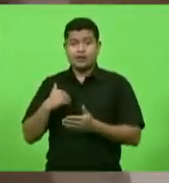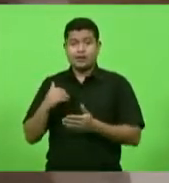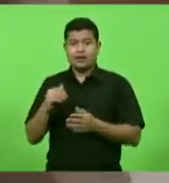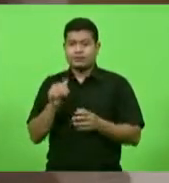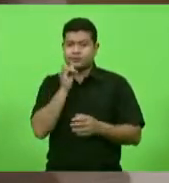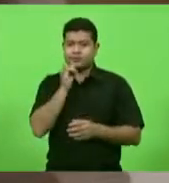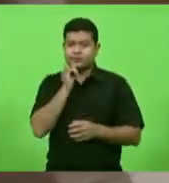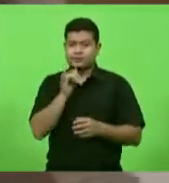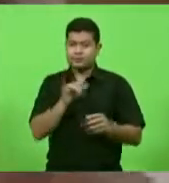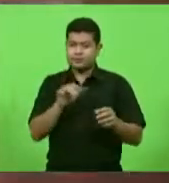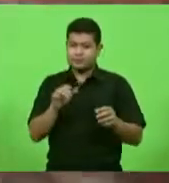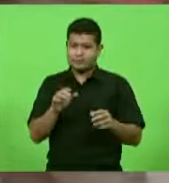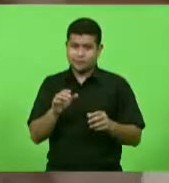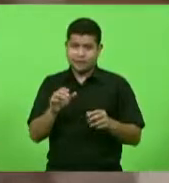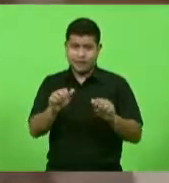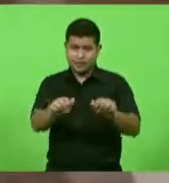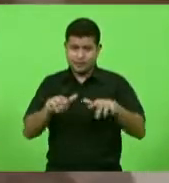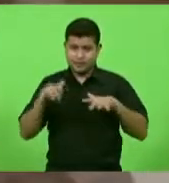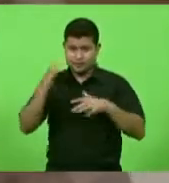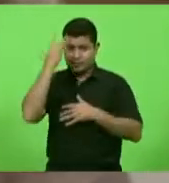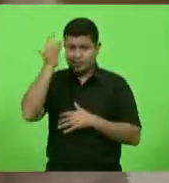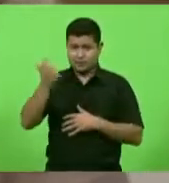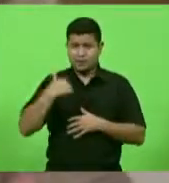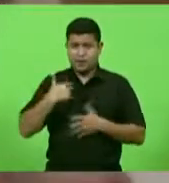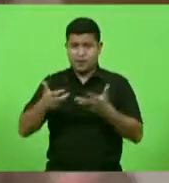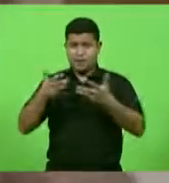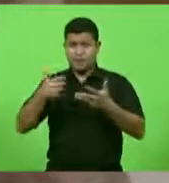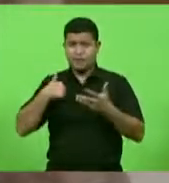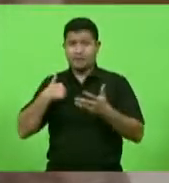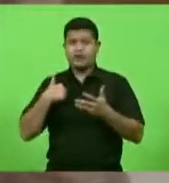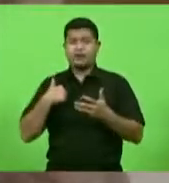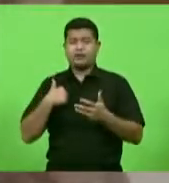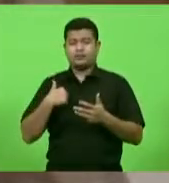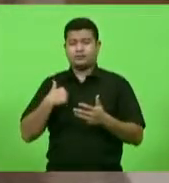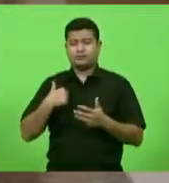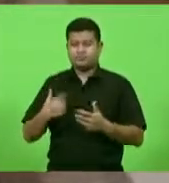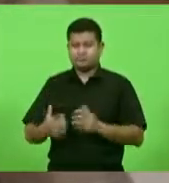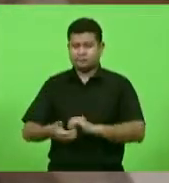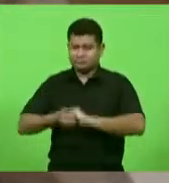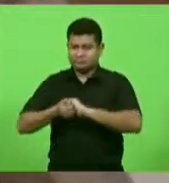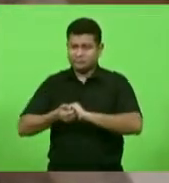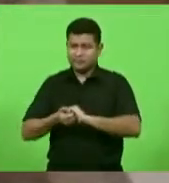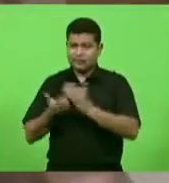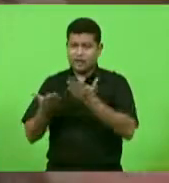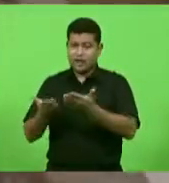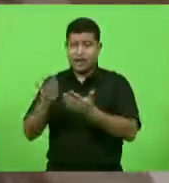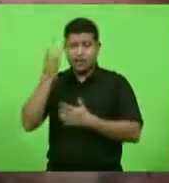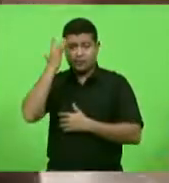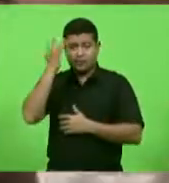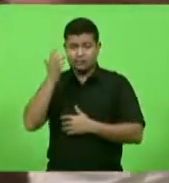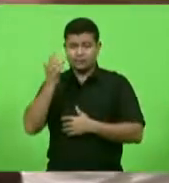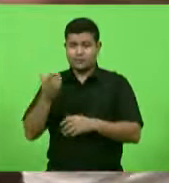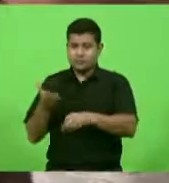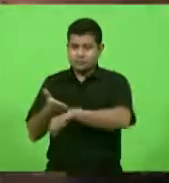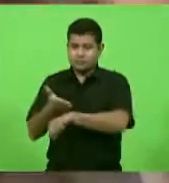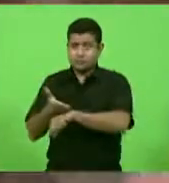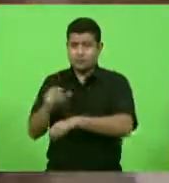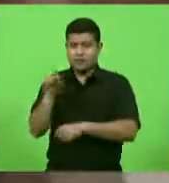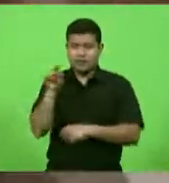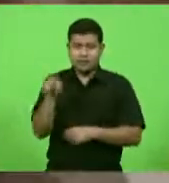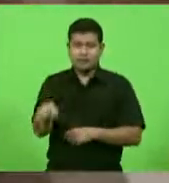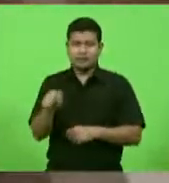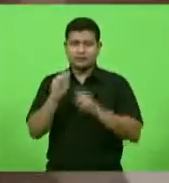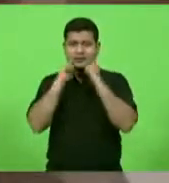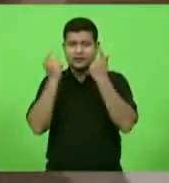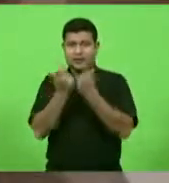amanhã, quero pessoalmente com os devidos protocolos, cumprimentá-lo e desejar a ele que tenha